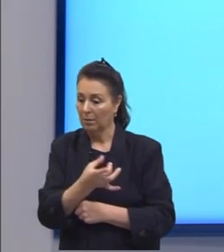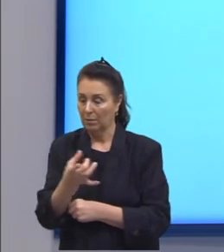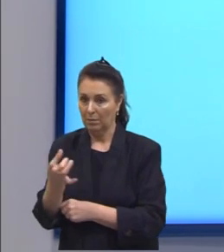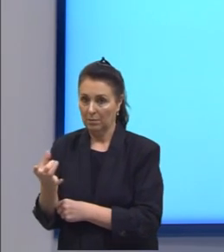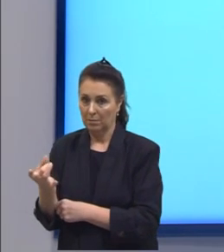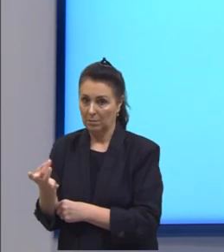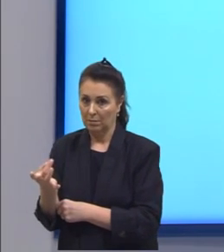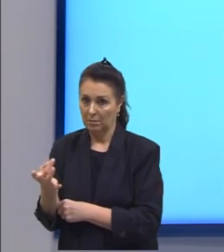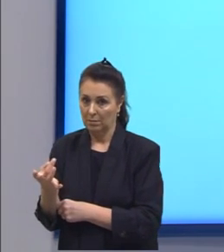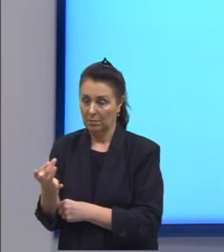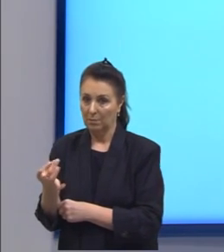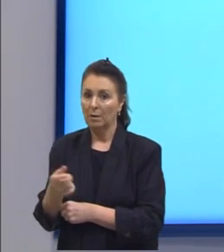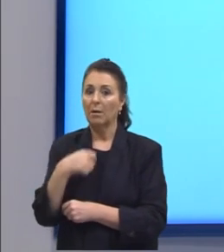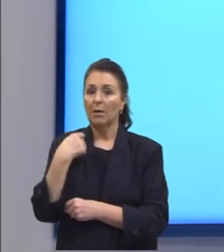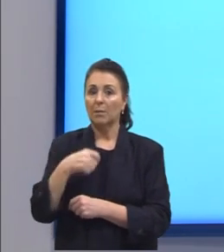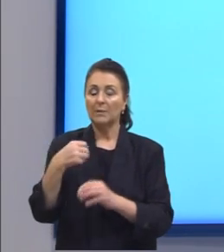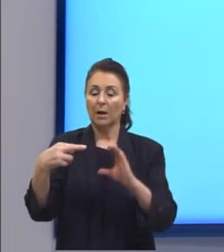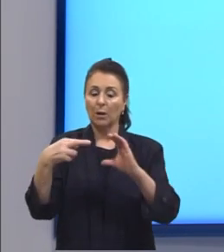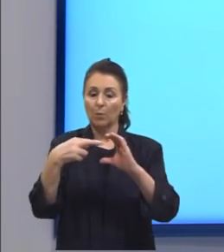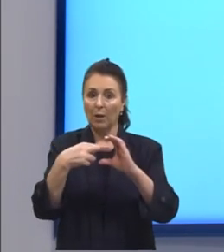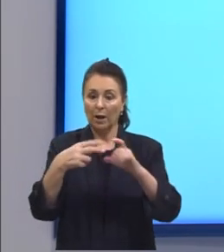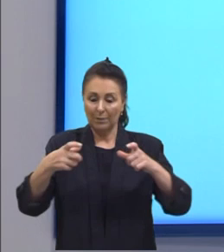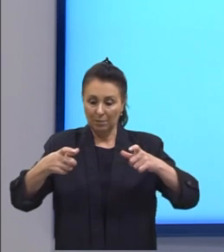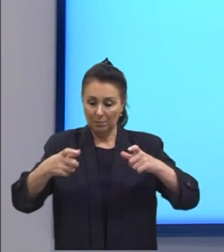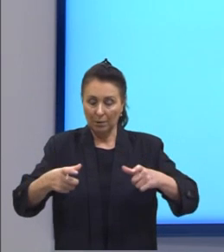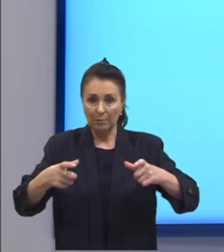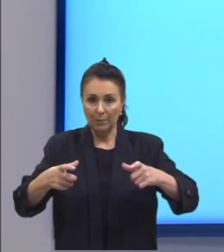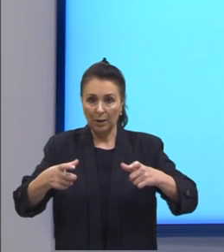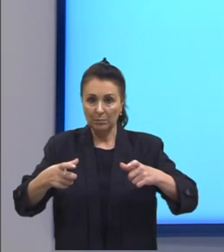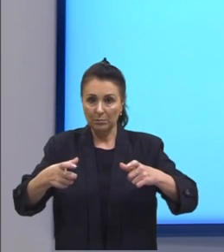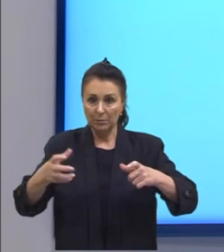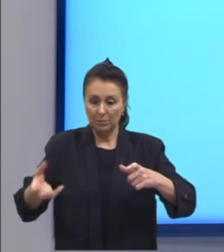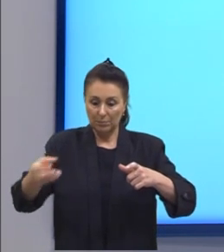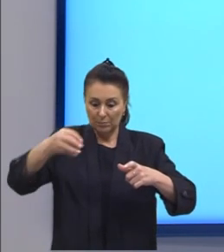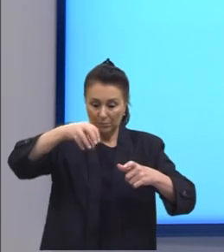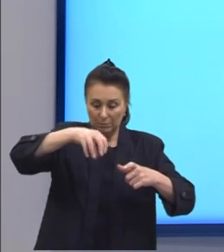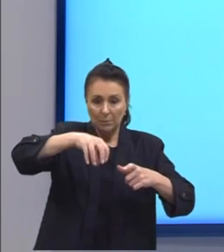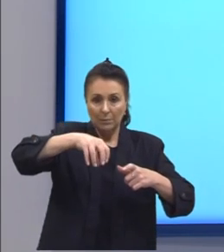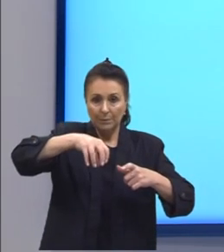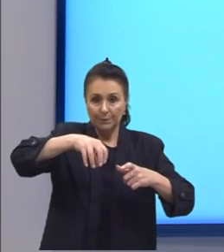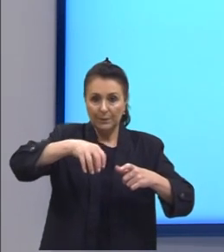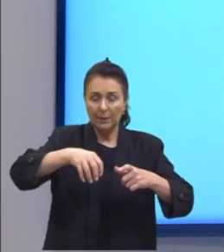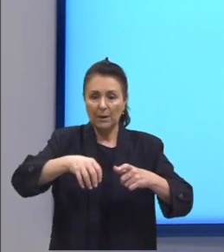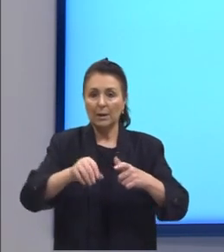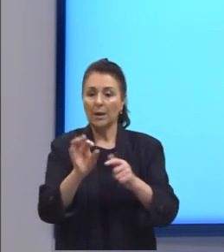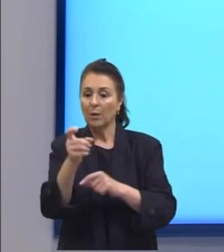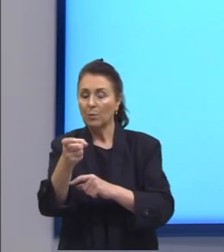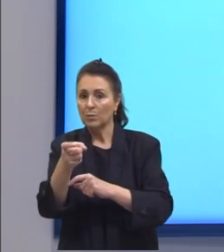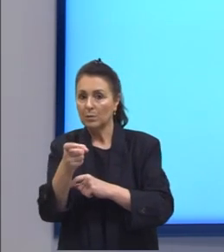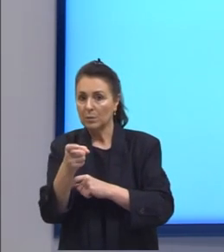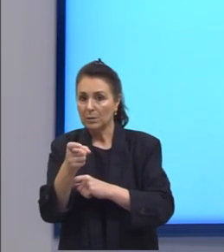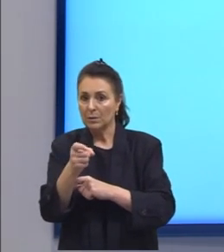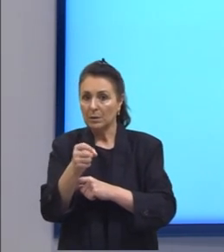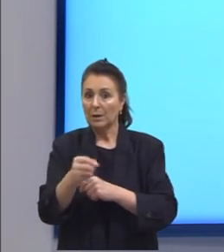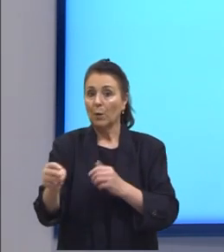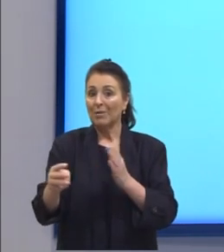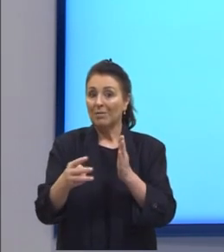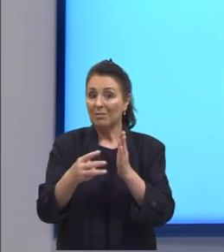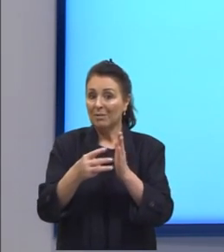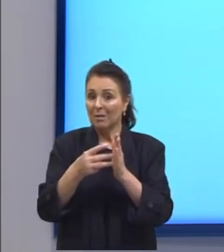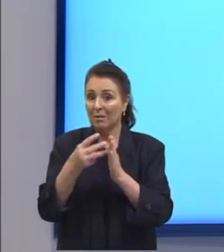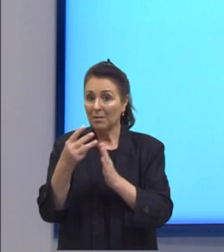aí nós precisamos do raio da tampa né seria a medida X que seria o terceiro lado do nosso